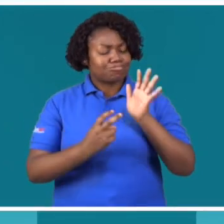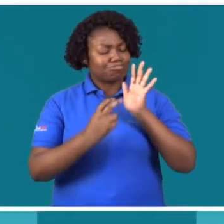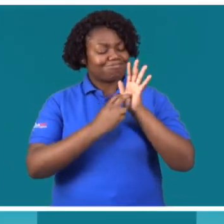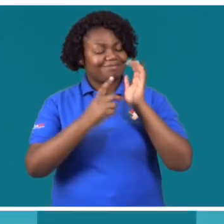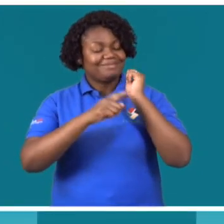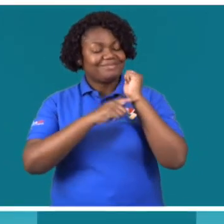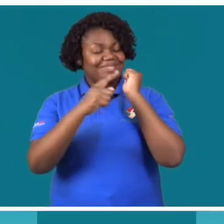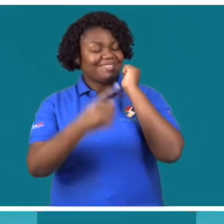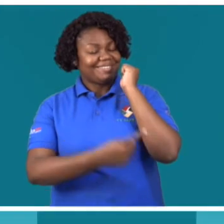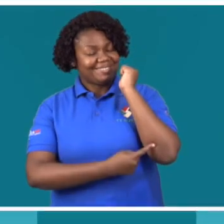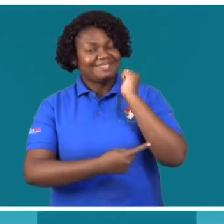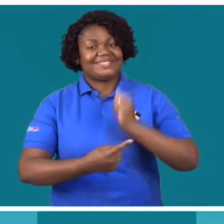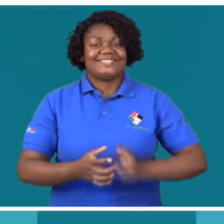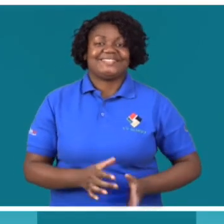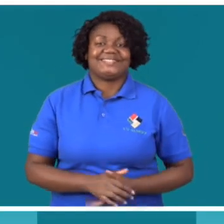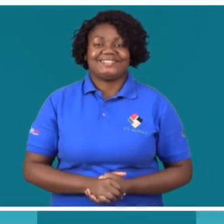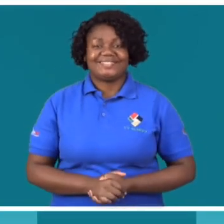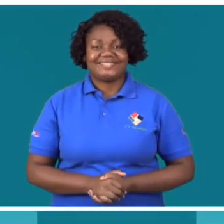reprodutiva na cidade de Maputo.